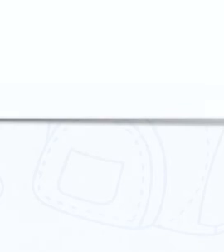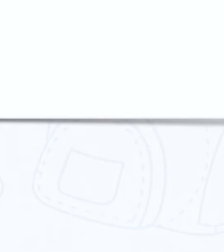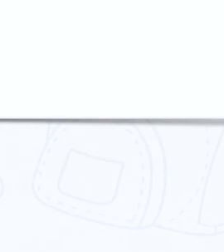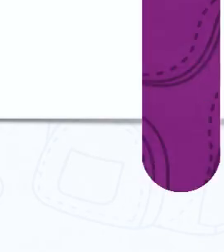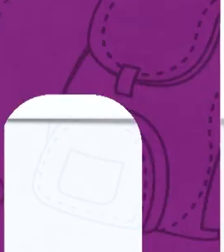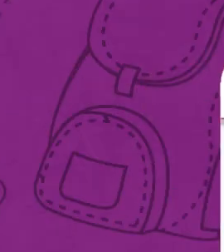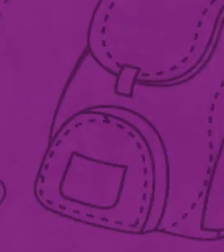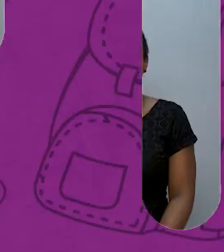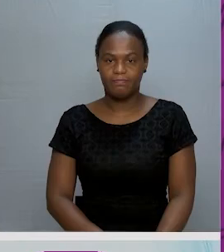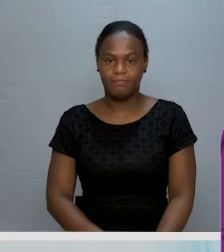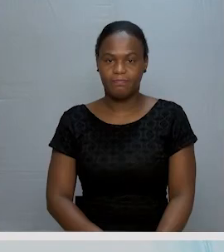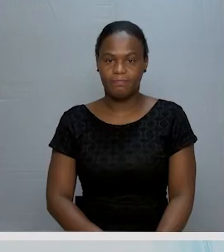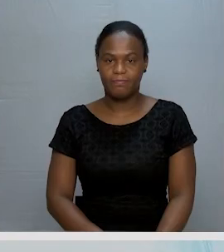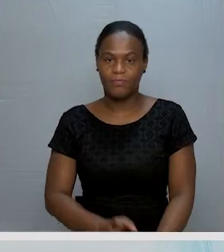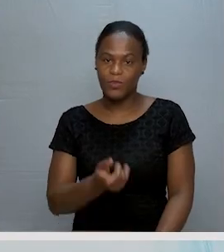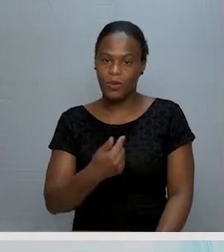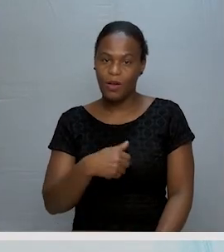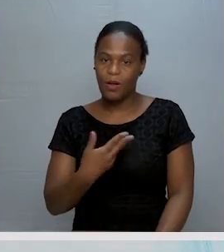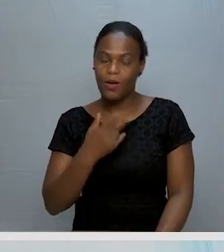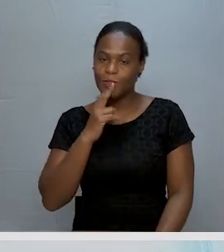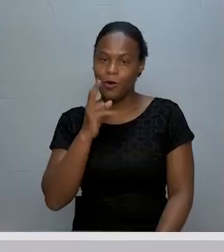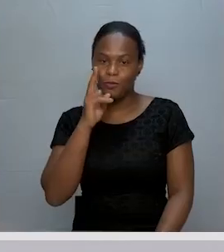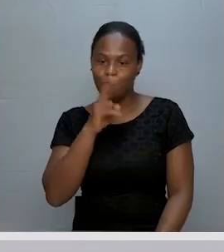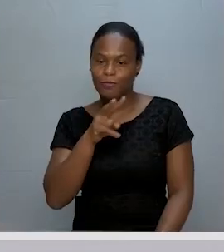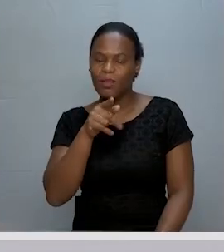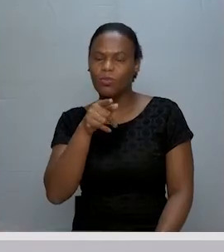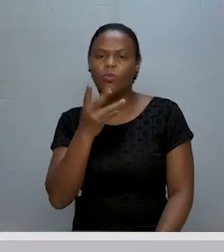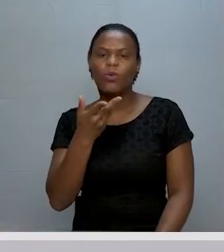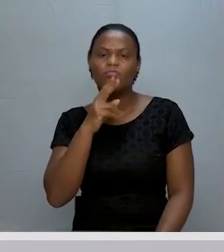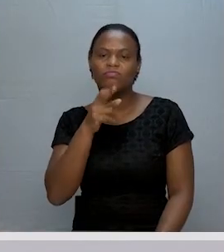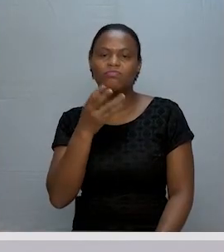Euler-Ven o conjunto A Vamos verificar a resposta que vocês têm aí.